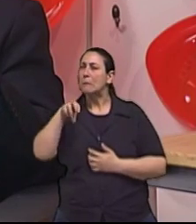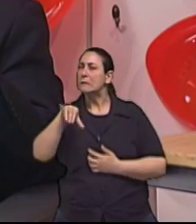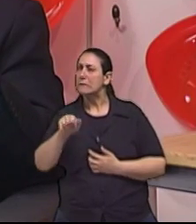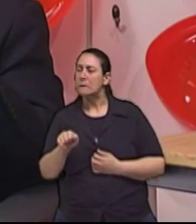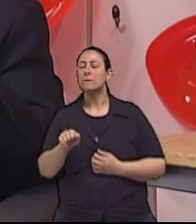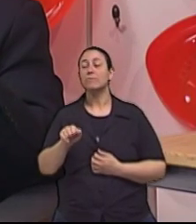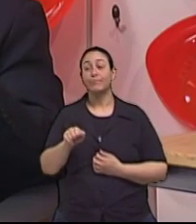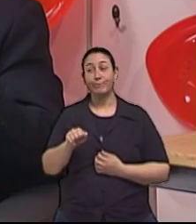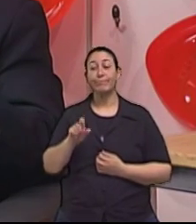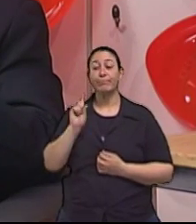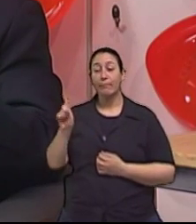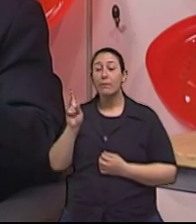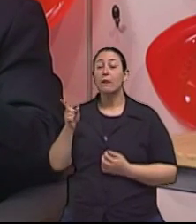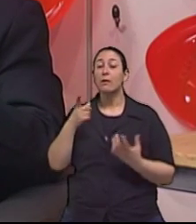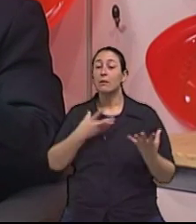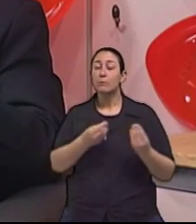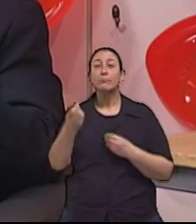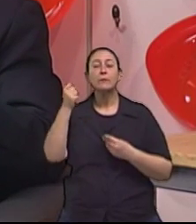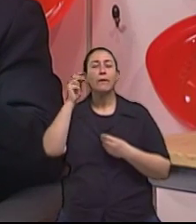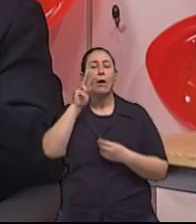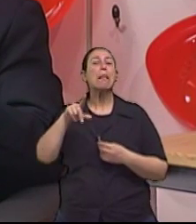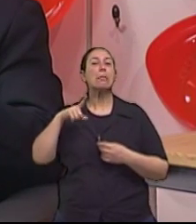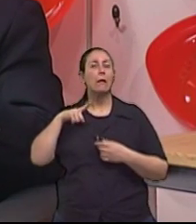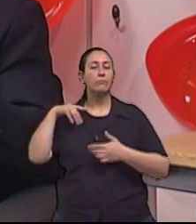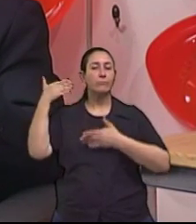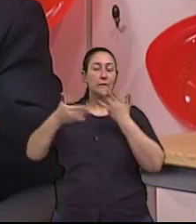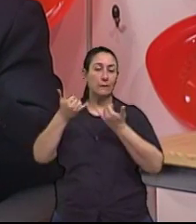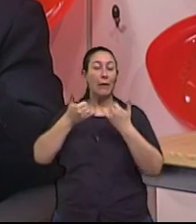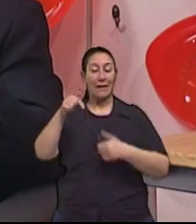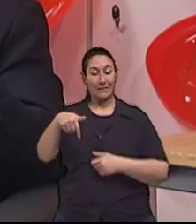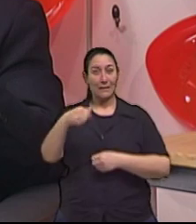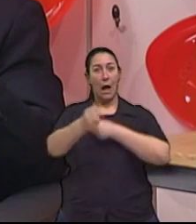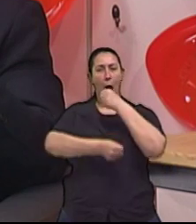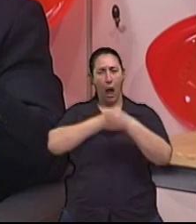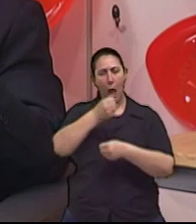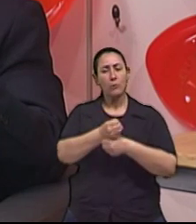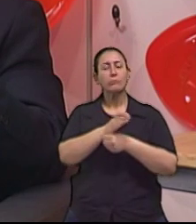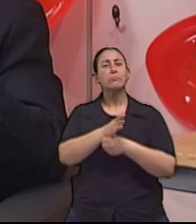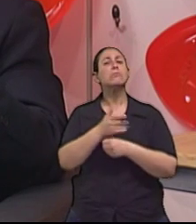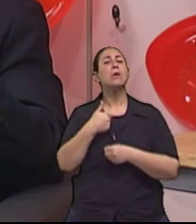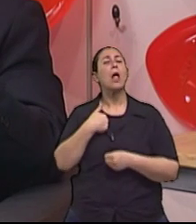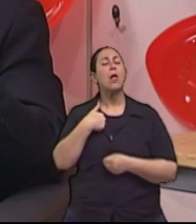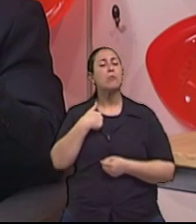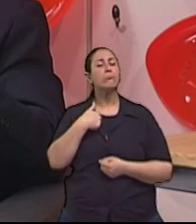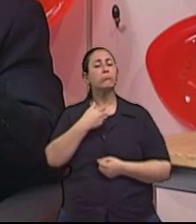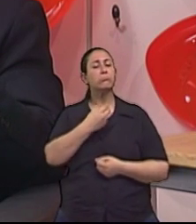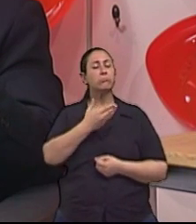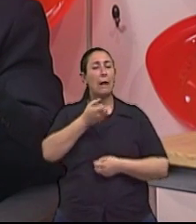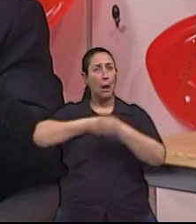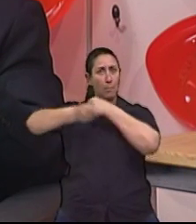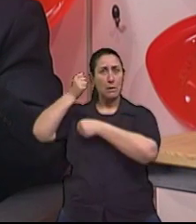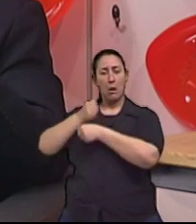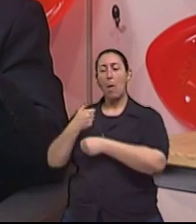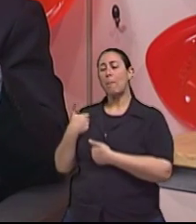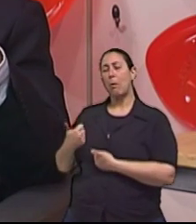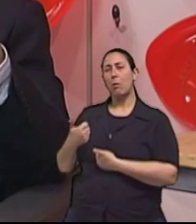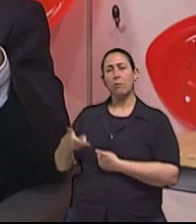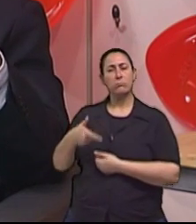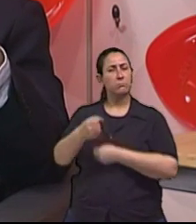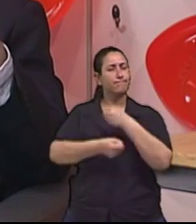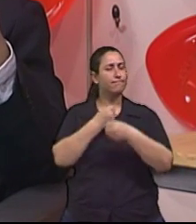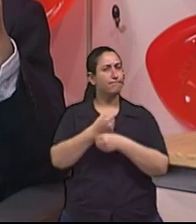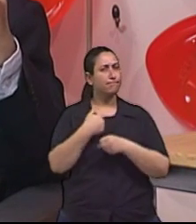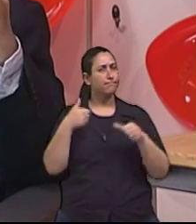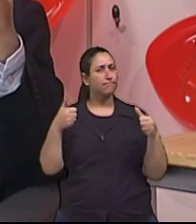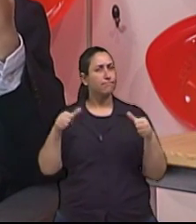haver um declínio progressivo. seja, este ano eu estou pior do que o ano passado e o